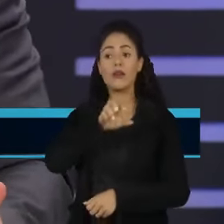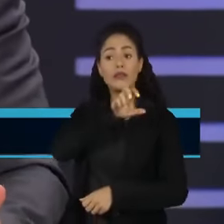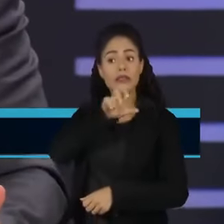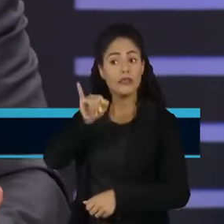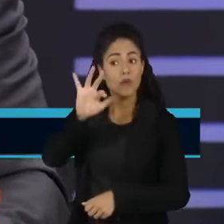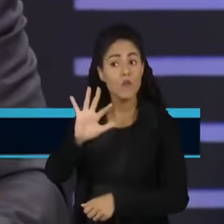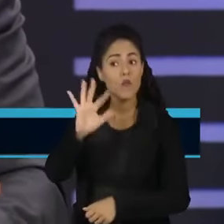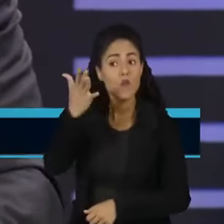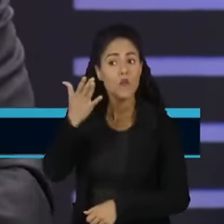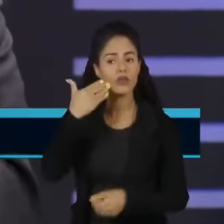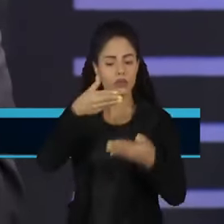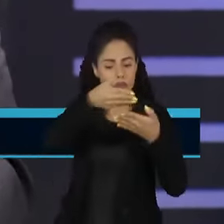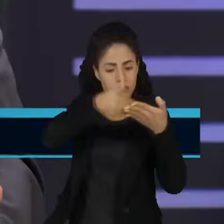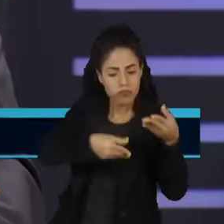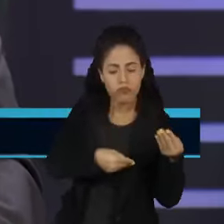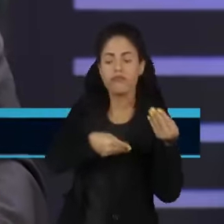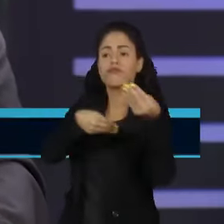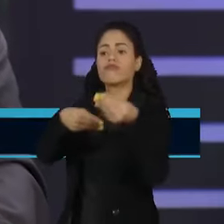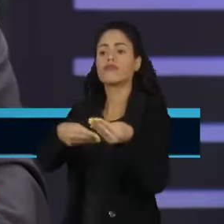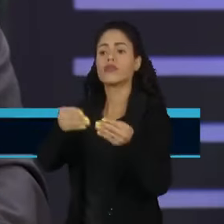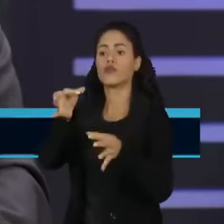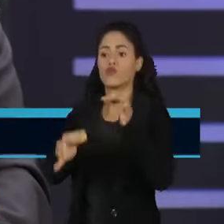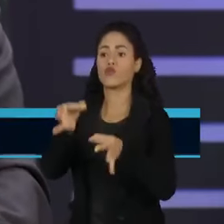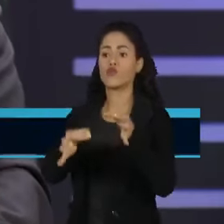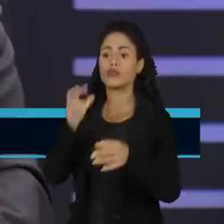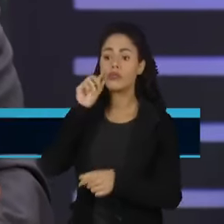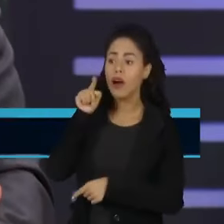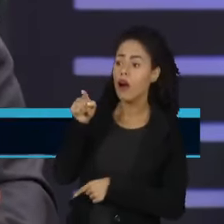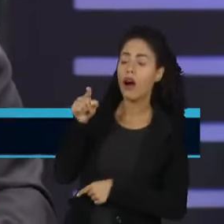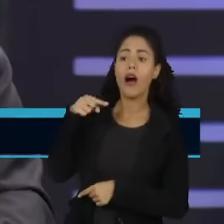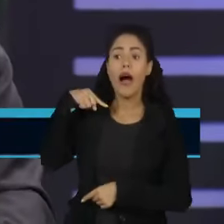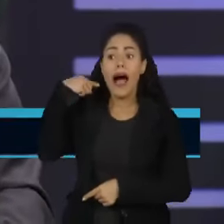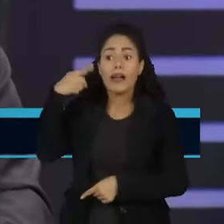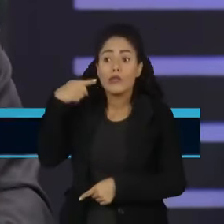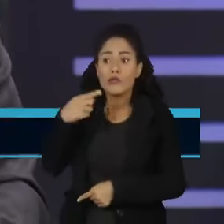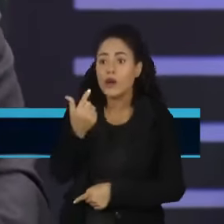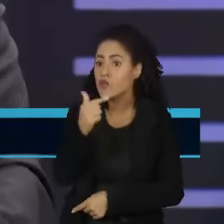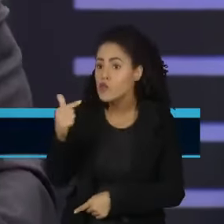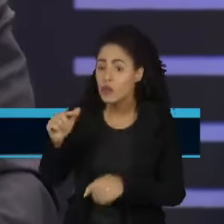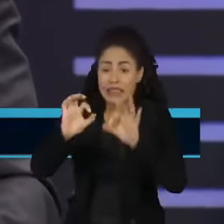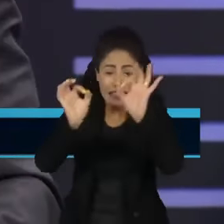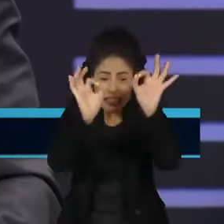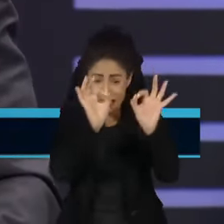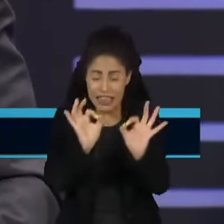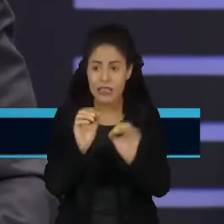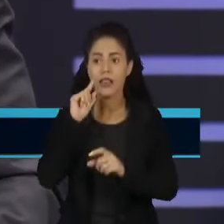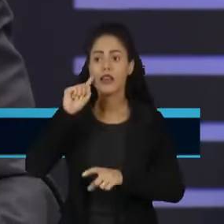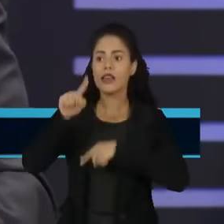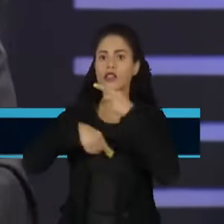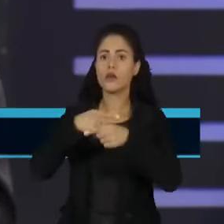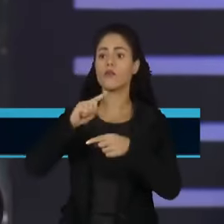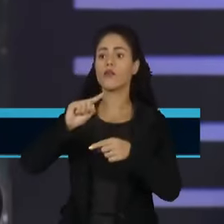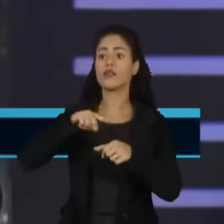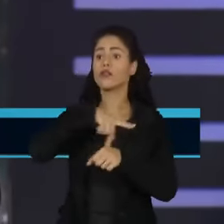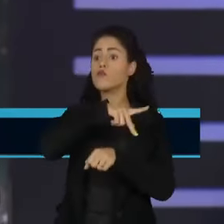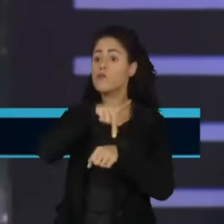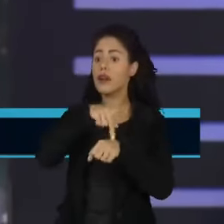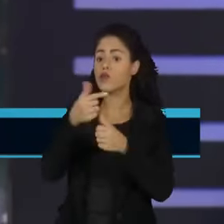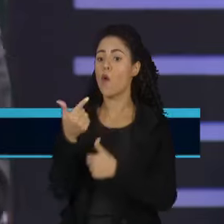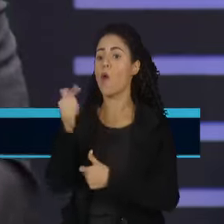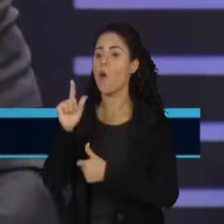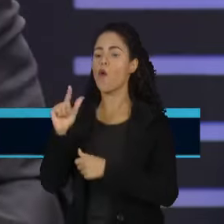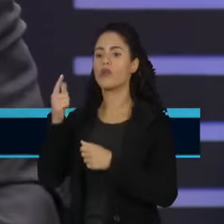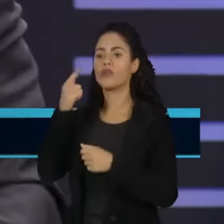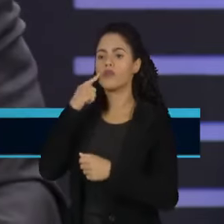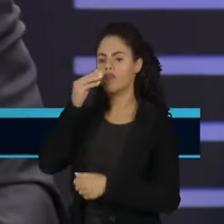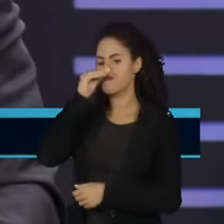um acaso você for entregar essa decisão, não encontrar alguém para um advogado, ninguém, neca, e depois vai para fora do Brasil e ir lá no fora do Brasil